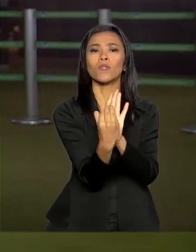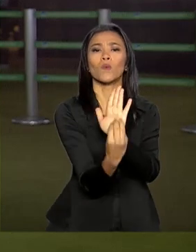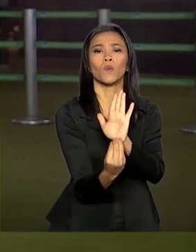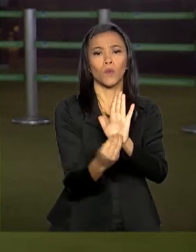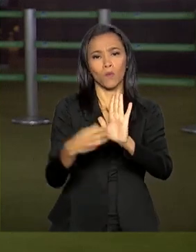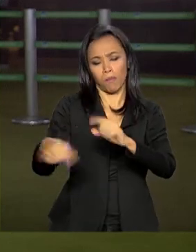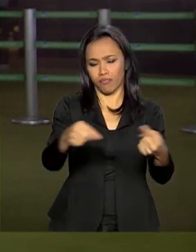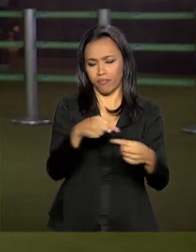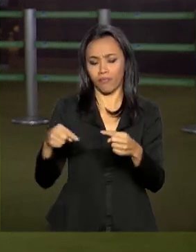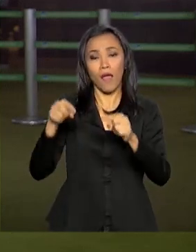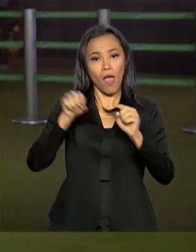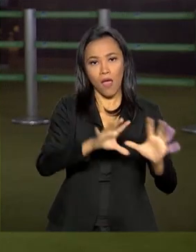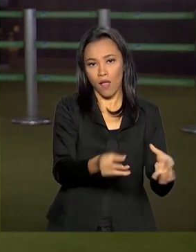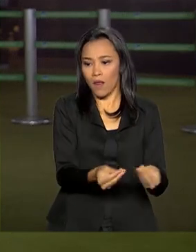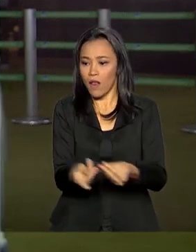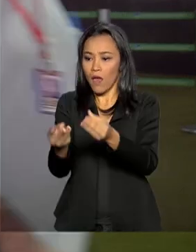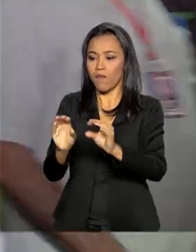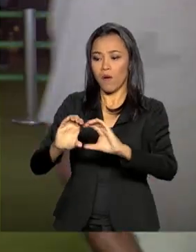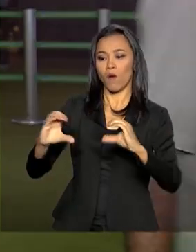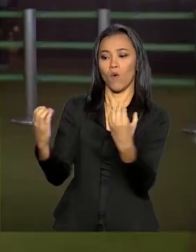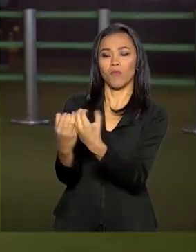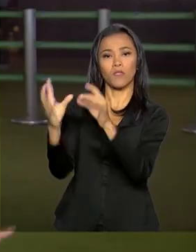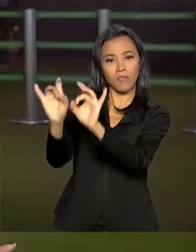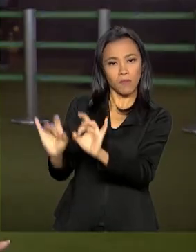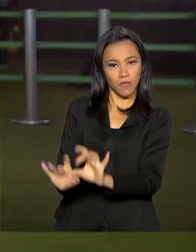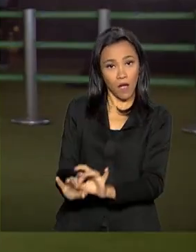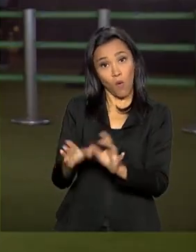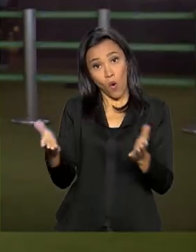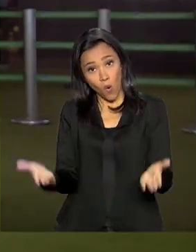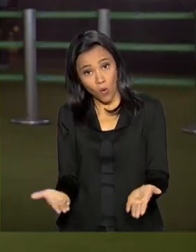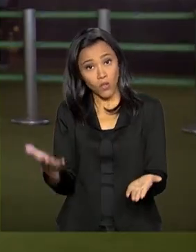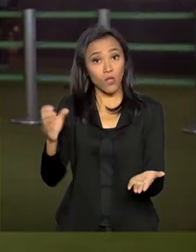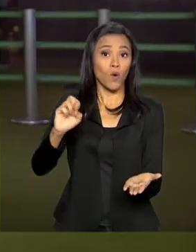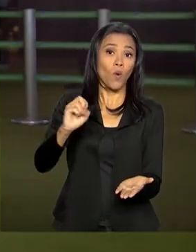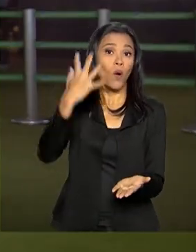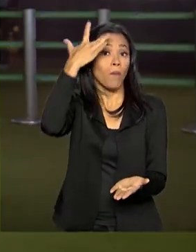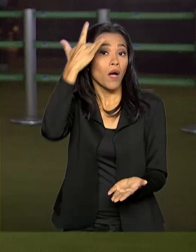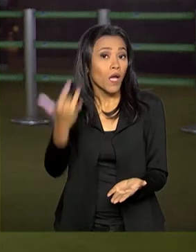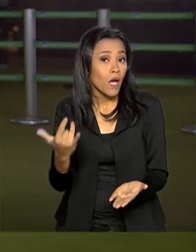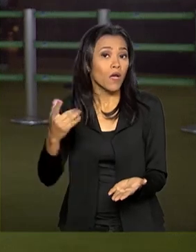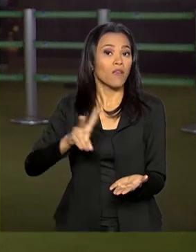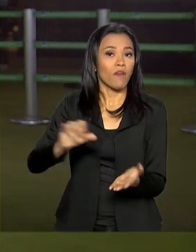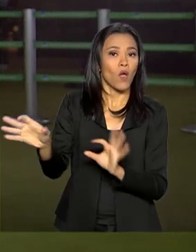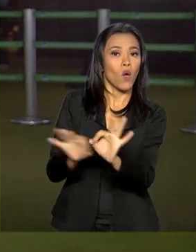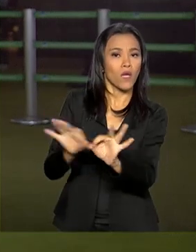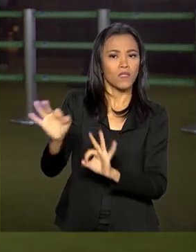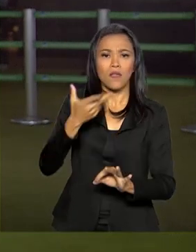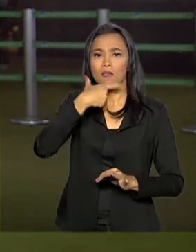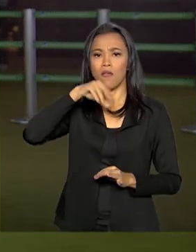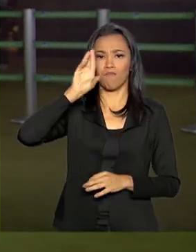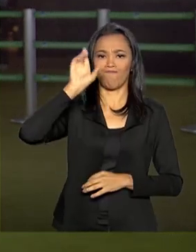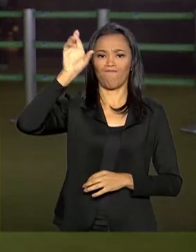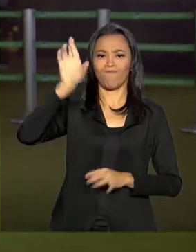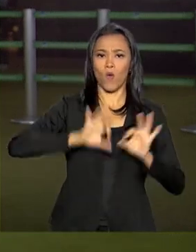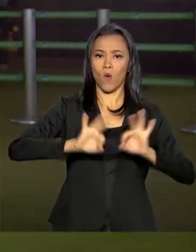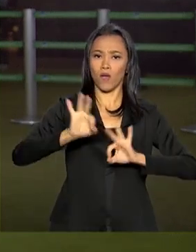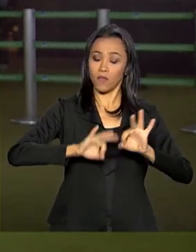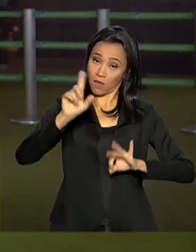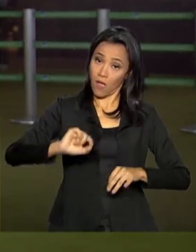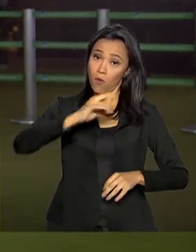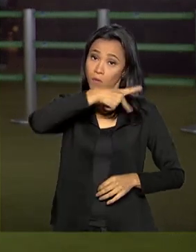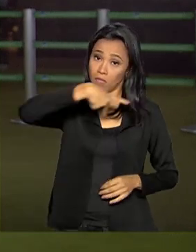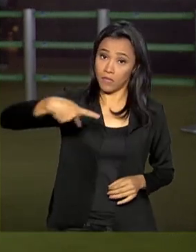acontece numa comissão especial que a gente espera que seja criada entre hoje e amanhã. Quem faz isso aqui na casa é o presidente Rodrigo Maia. Ele vai